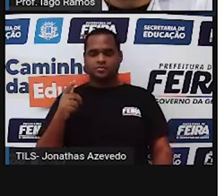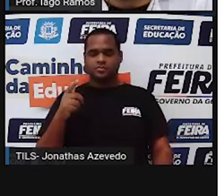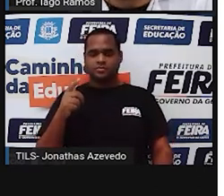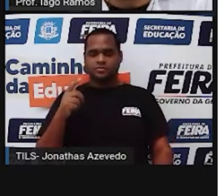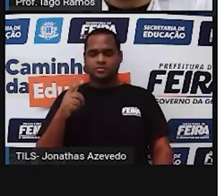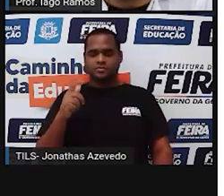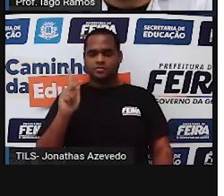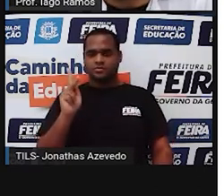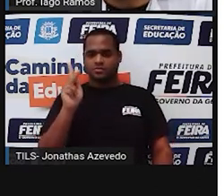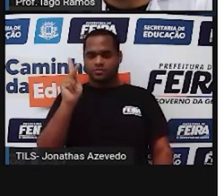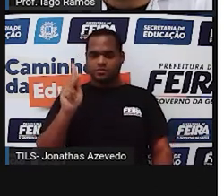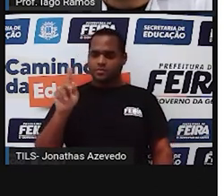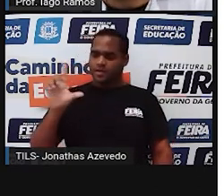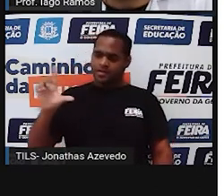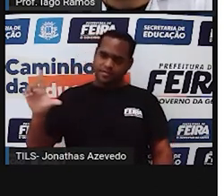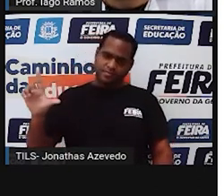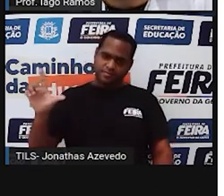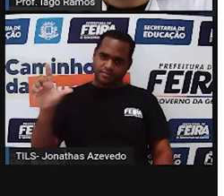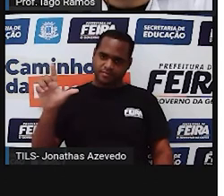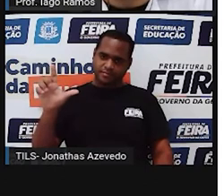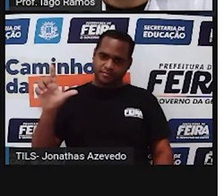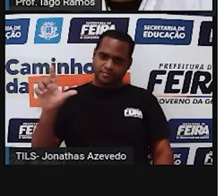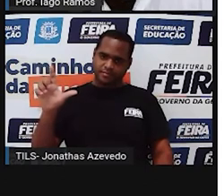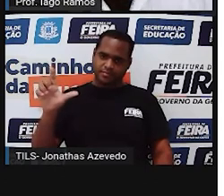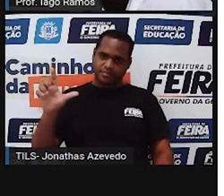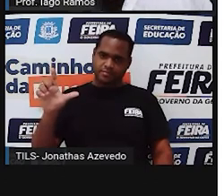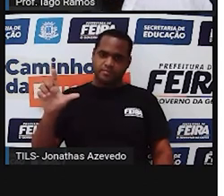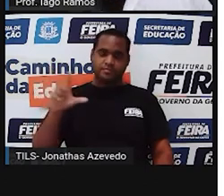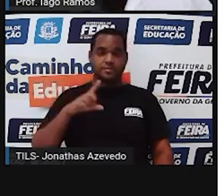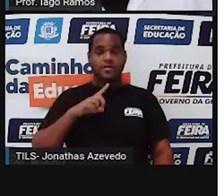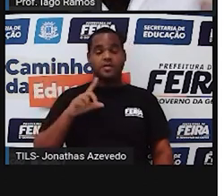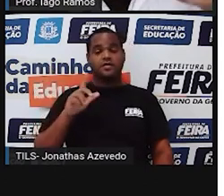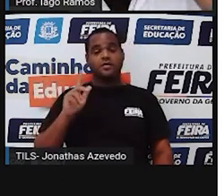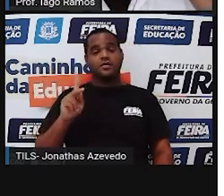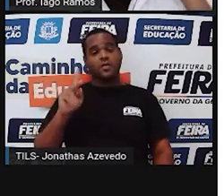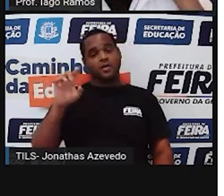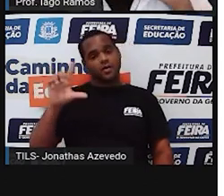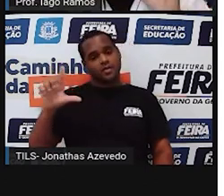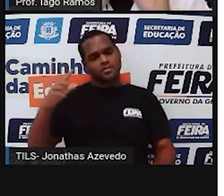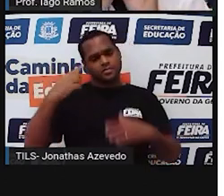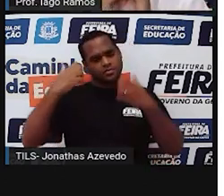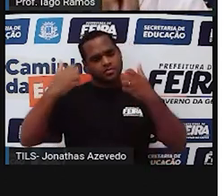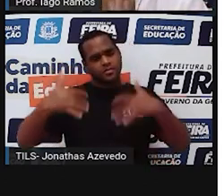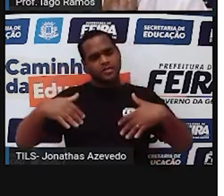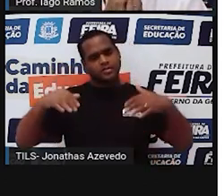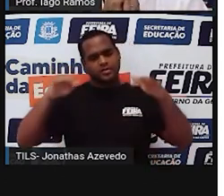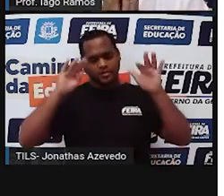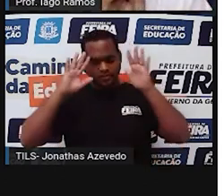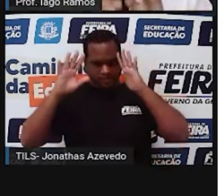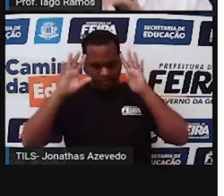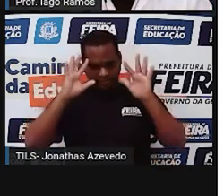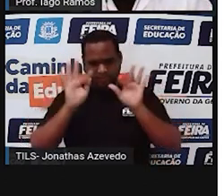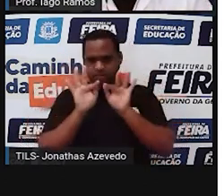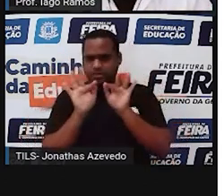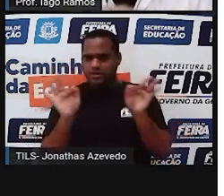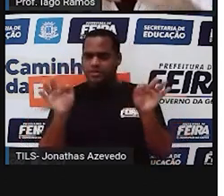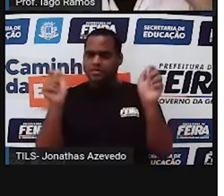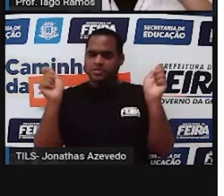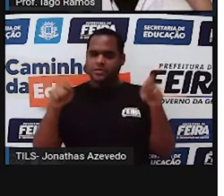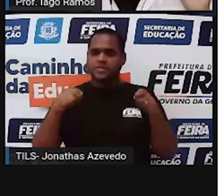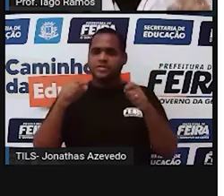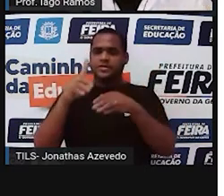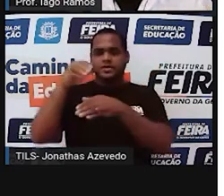corda que vai de K a L então a corda precisa passar vamos pensar assim de uma maneira simples dentro